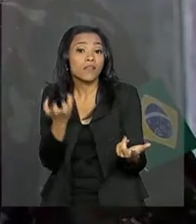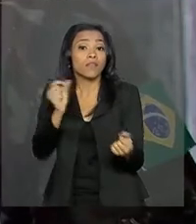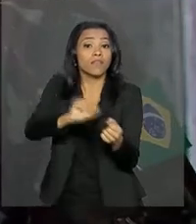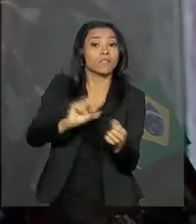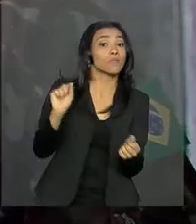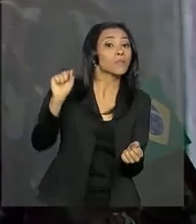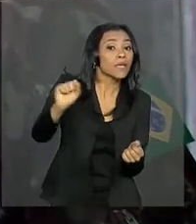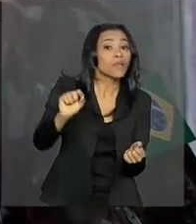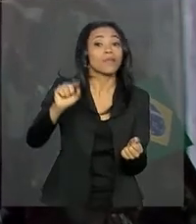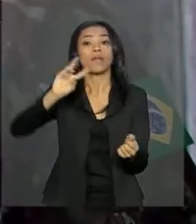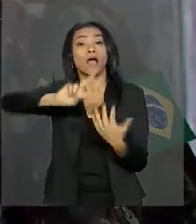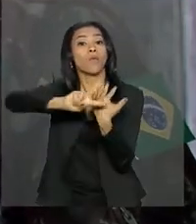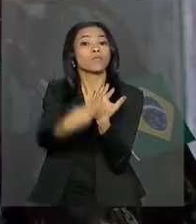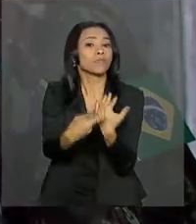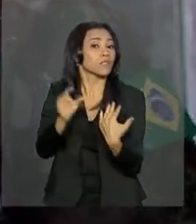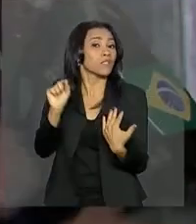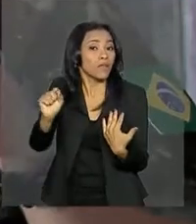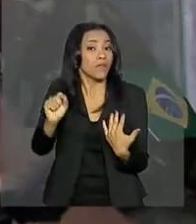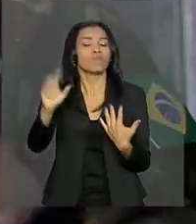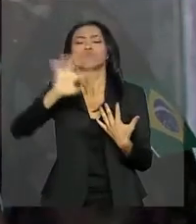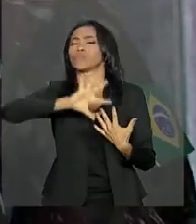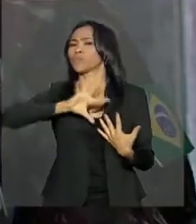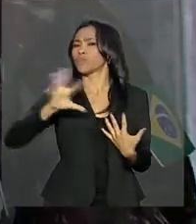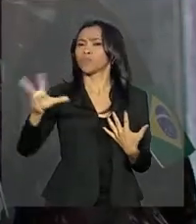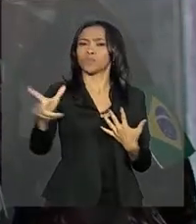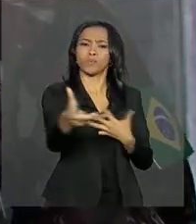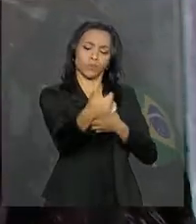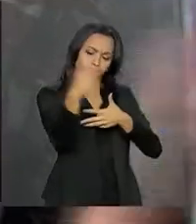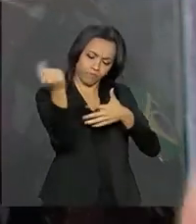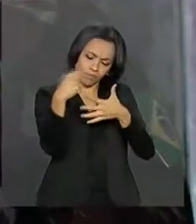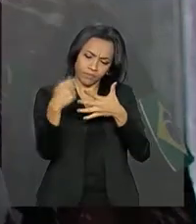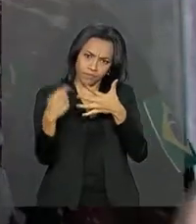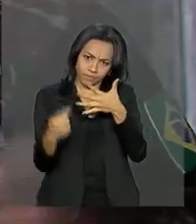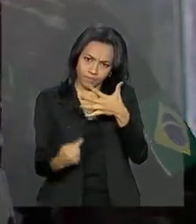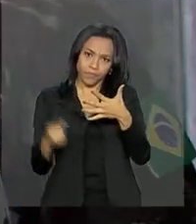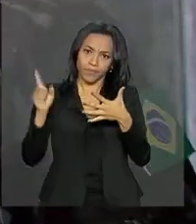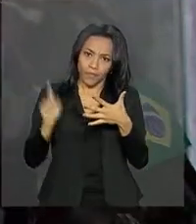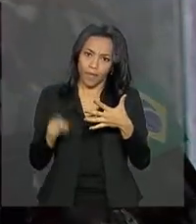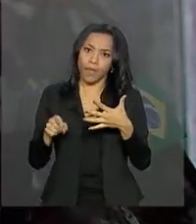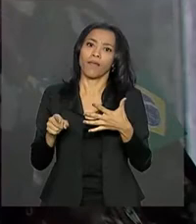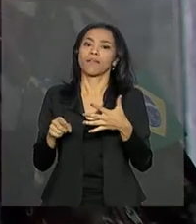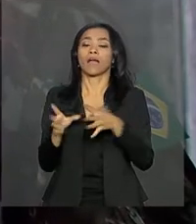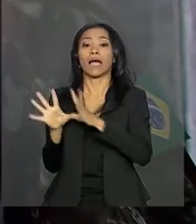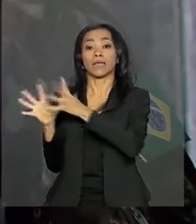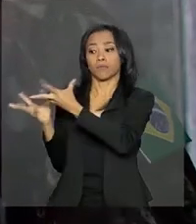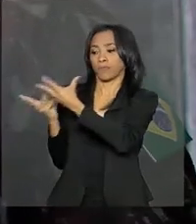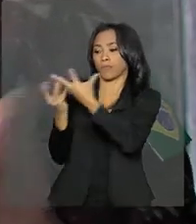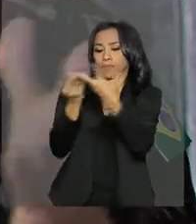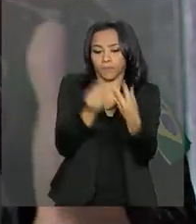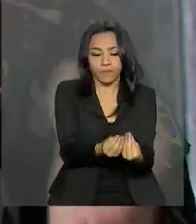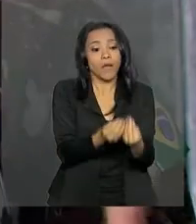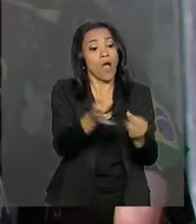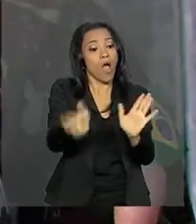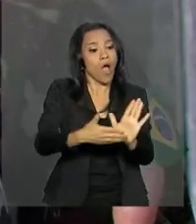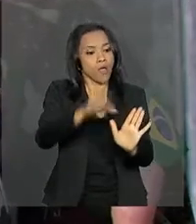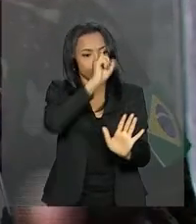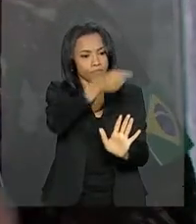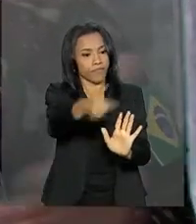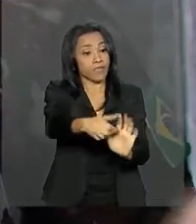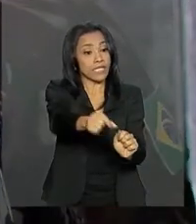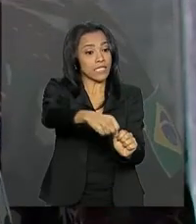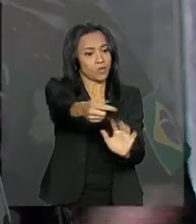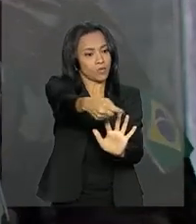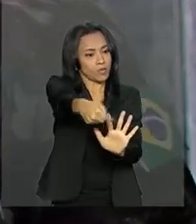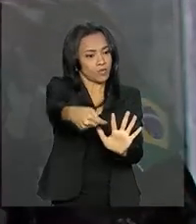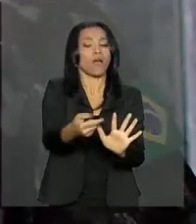se espera daquela operação. Isso desce no nível operativo, o nível operacional, que é o nosso, e aí o comandante conjunto,